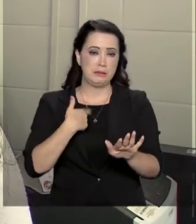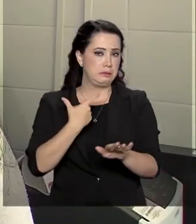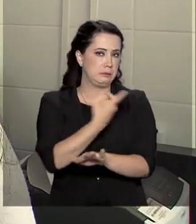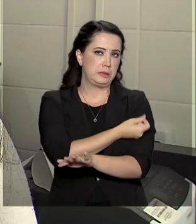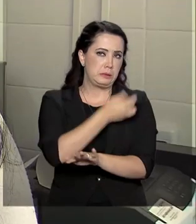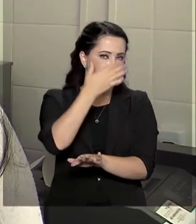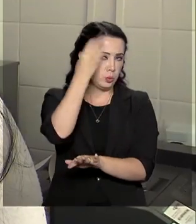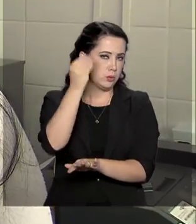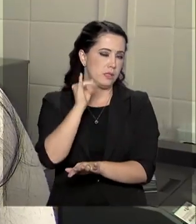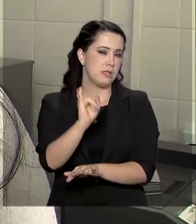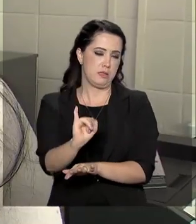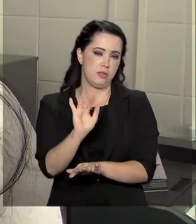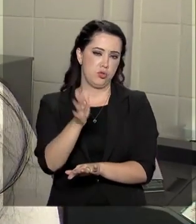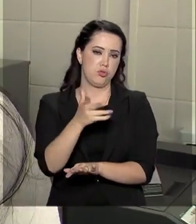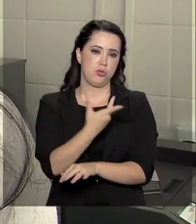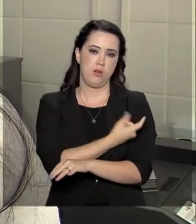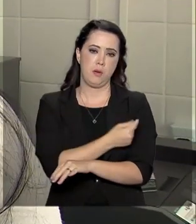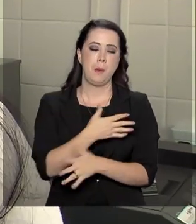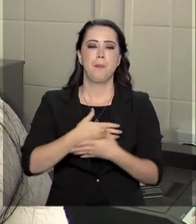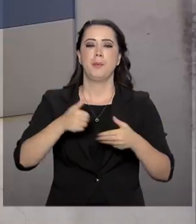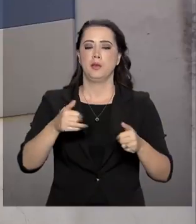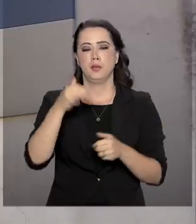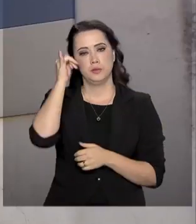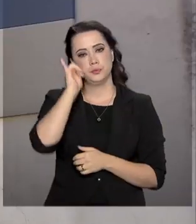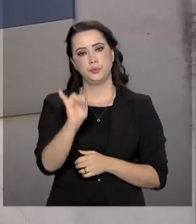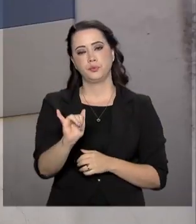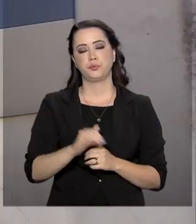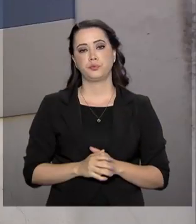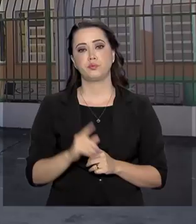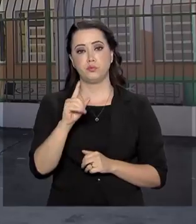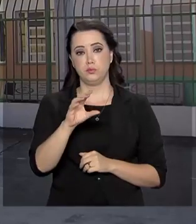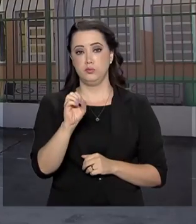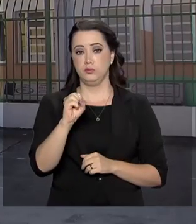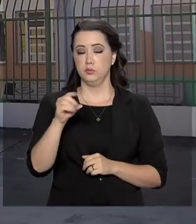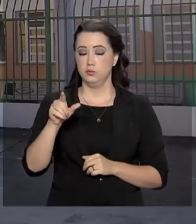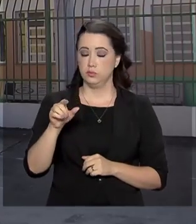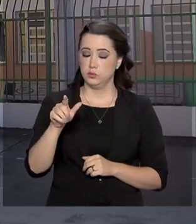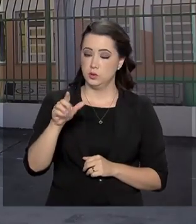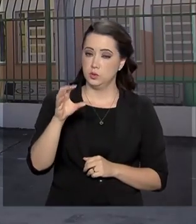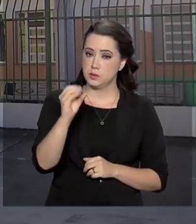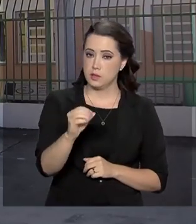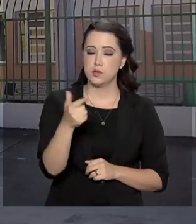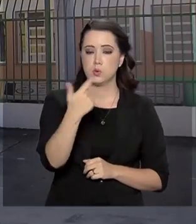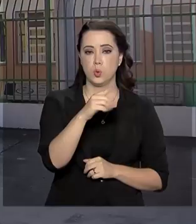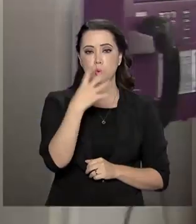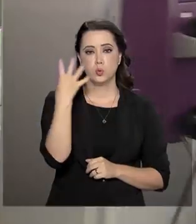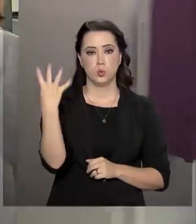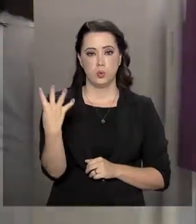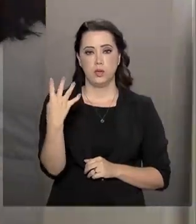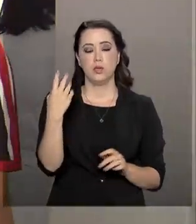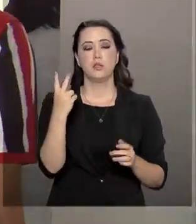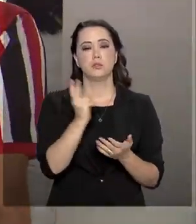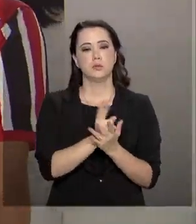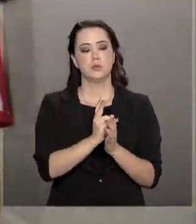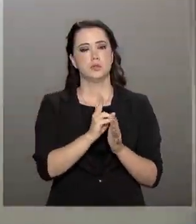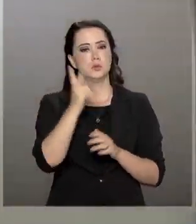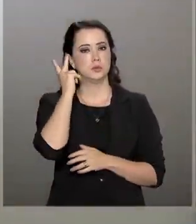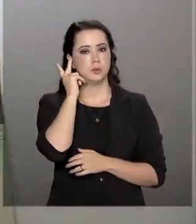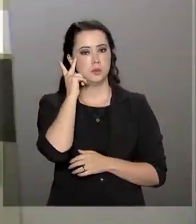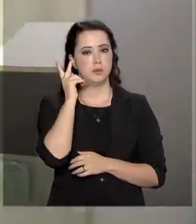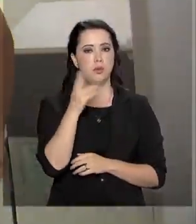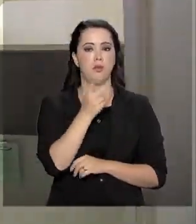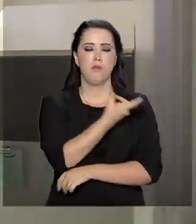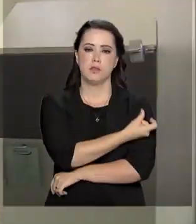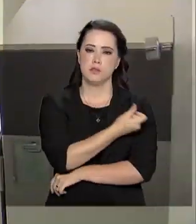tomado. Na dúvida? Melhor prevenir. Além de Osasco, outros quatro municípios da Grande São Paulo passaram a vacinar pessoas de